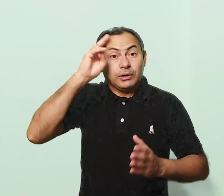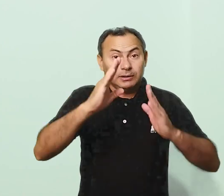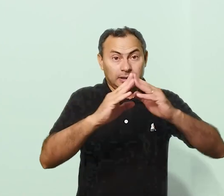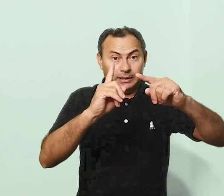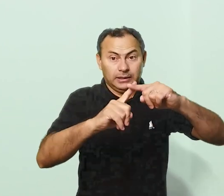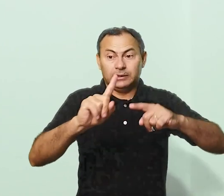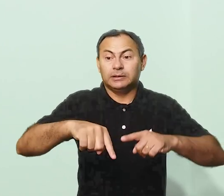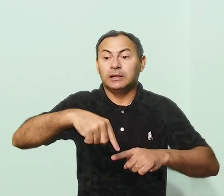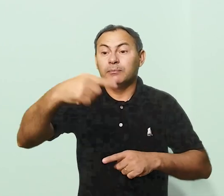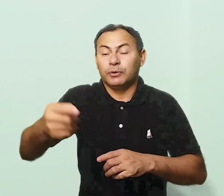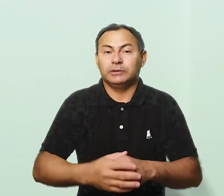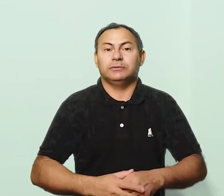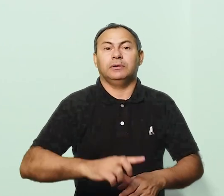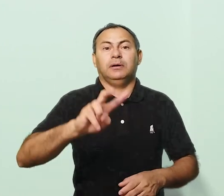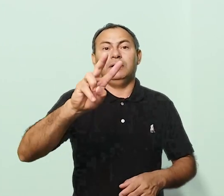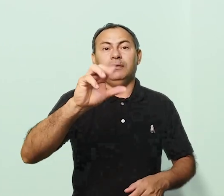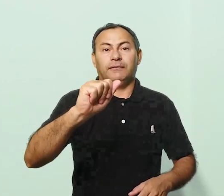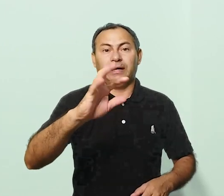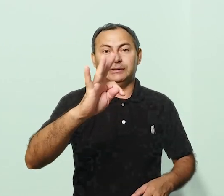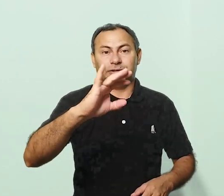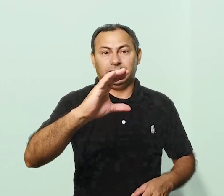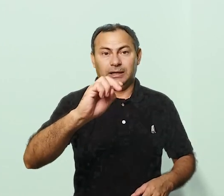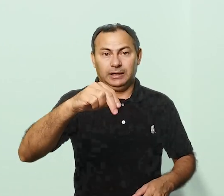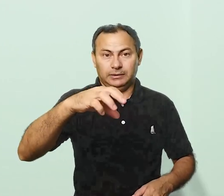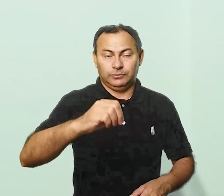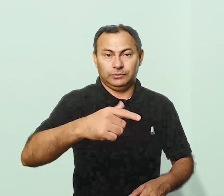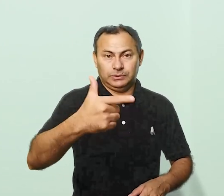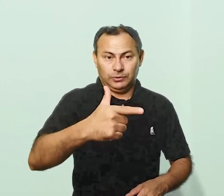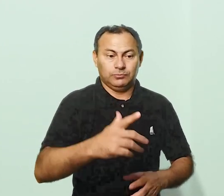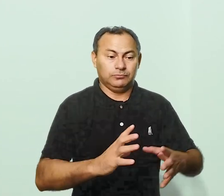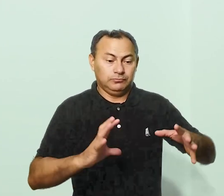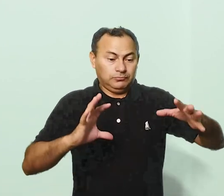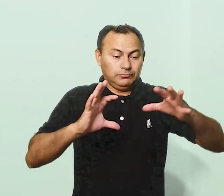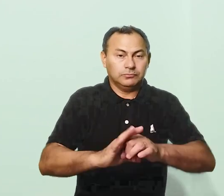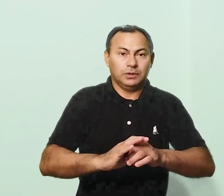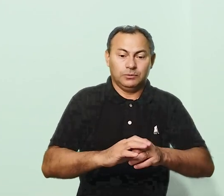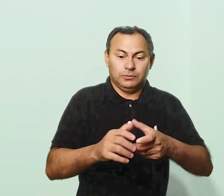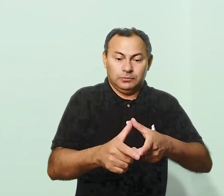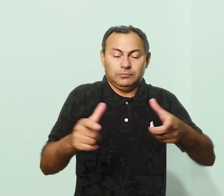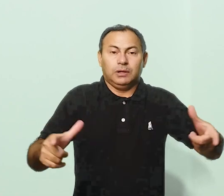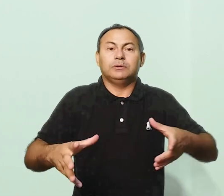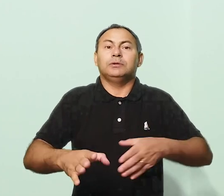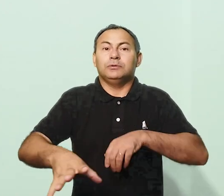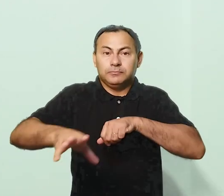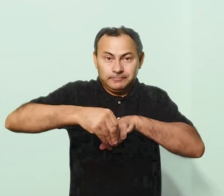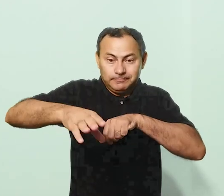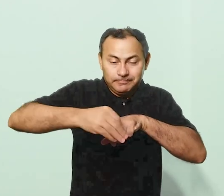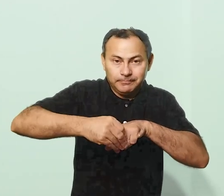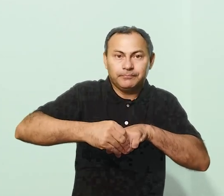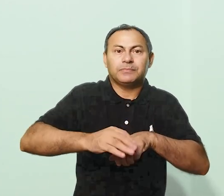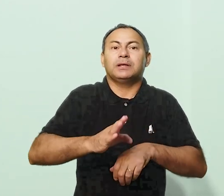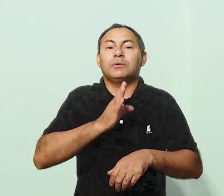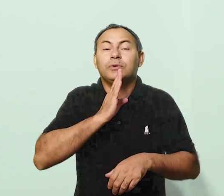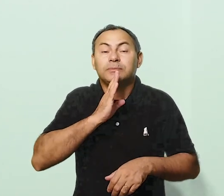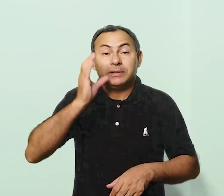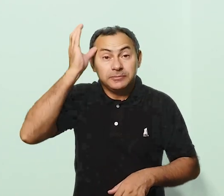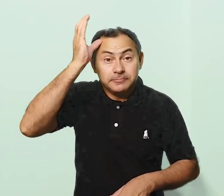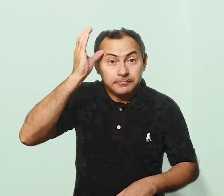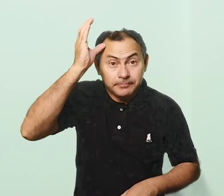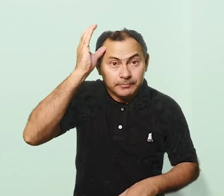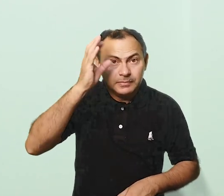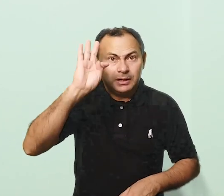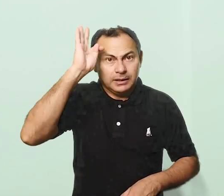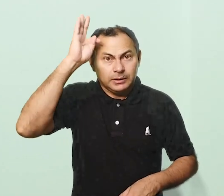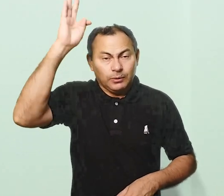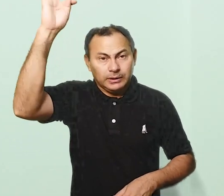pós-Vaticano II se entrelaça com o crescimento em conhecimento e consciência da